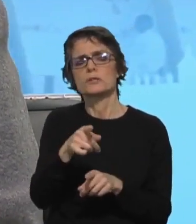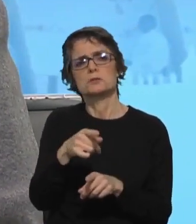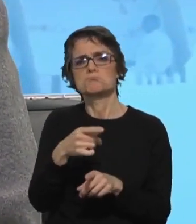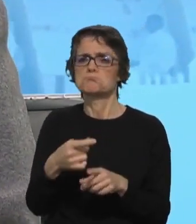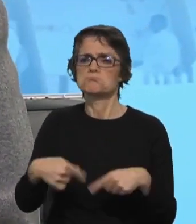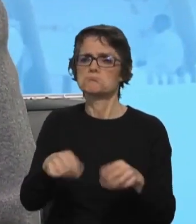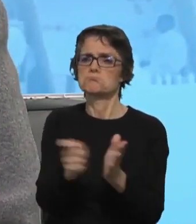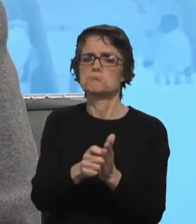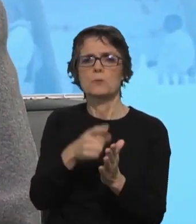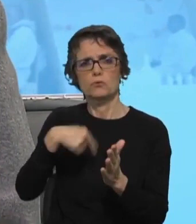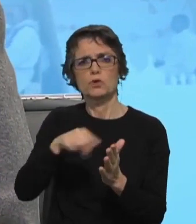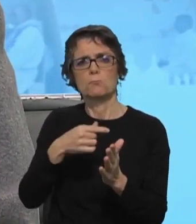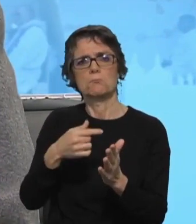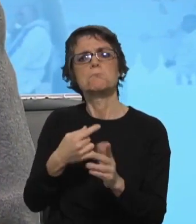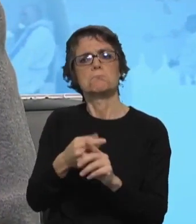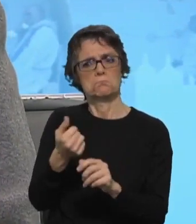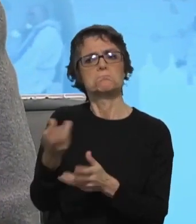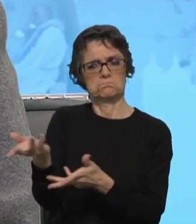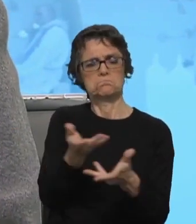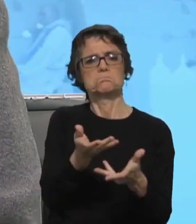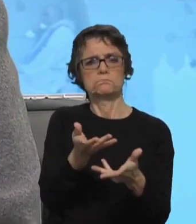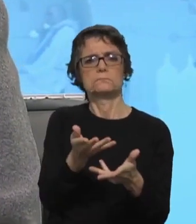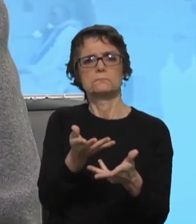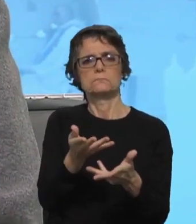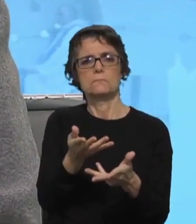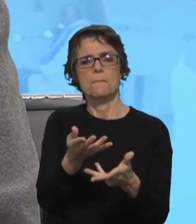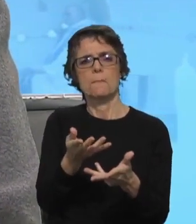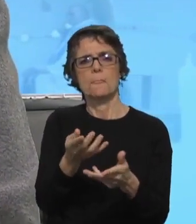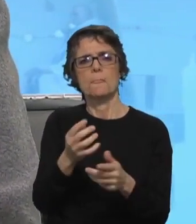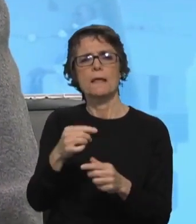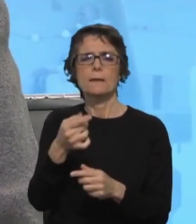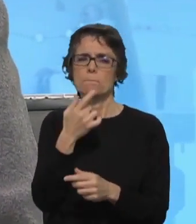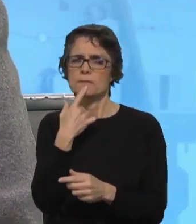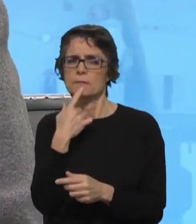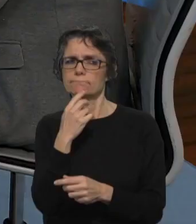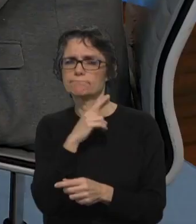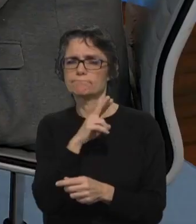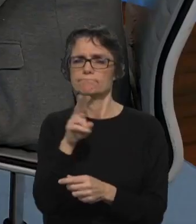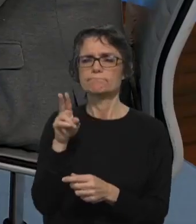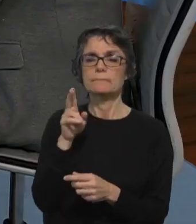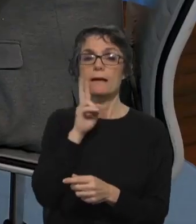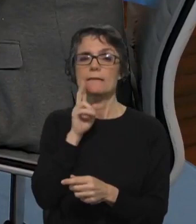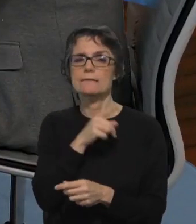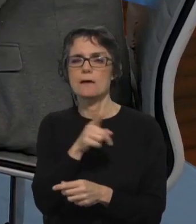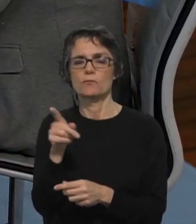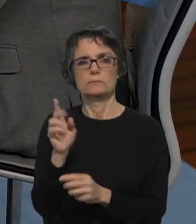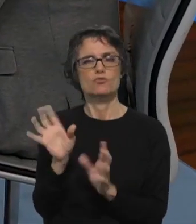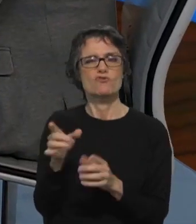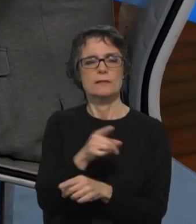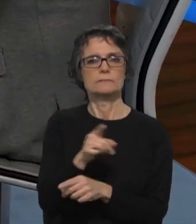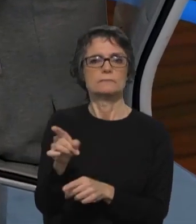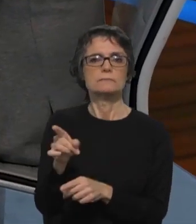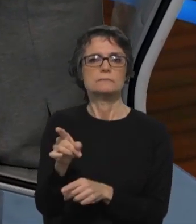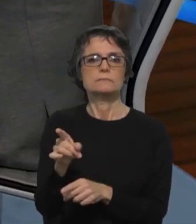marcação e com o pedido da reunião pela Pastoral Nacional dos Ciganos e vi da parte de toda a direção, de serviços e também da parte